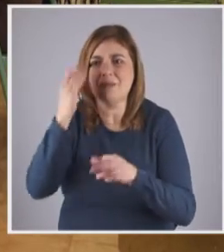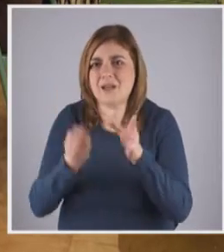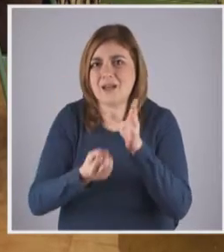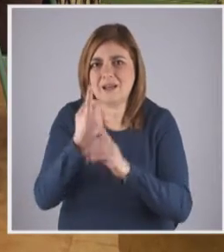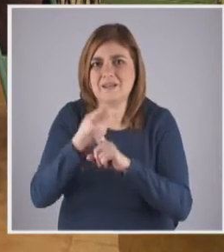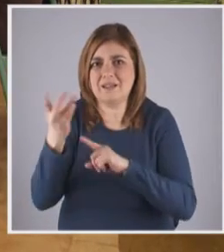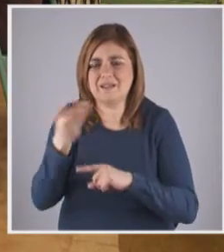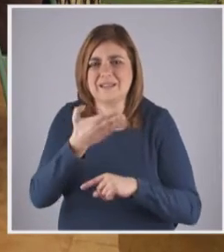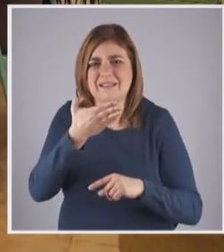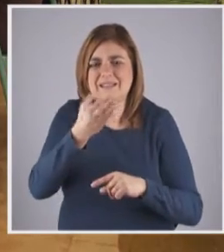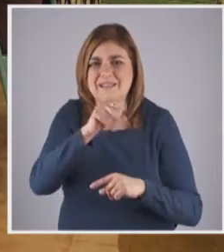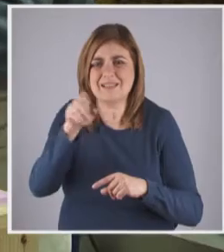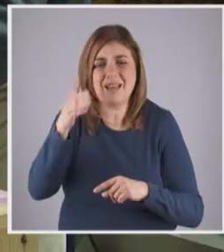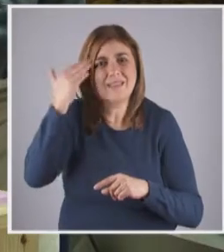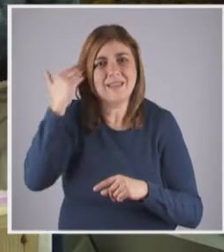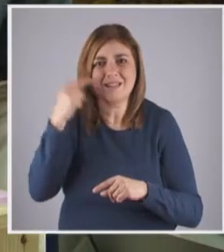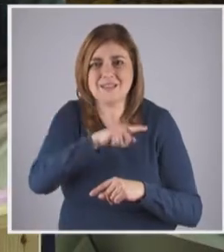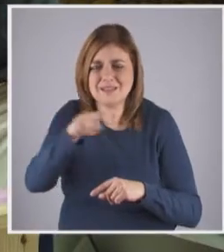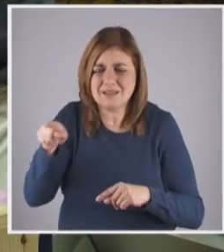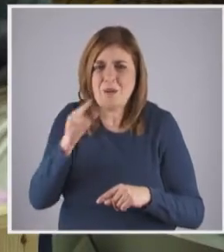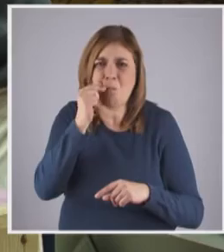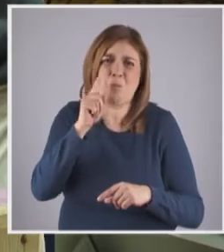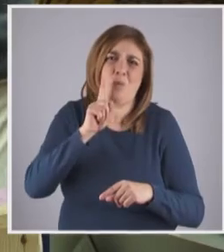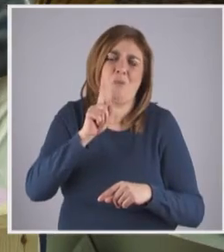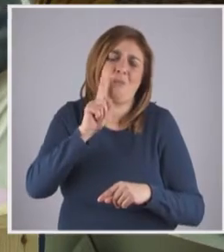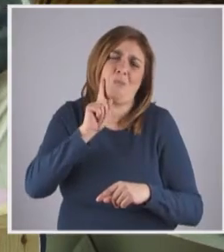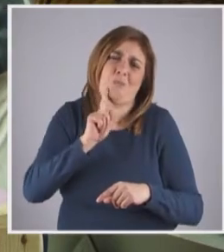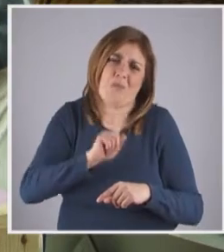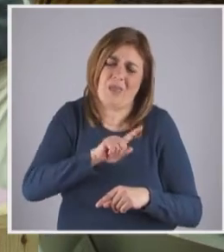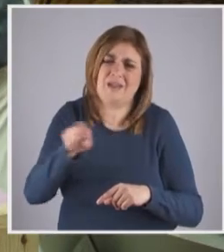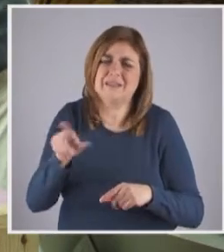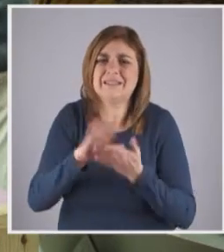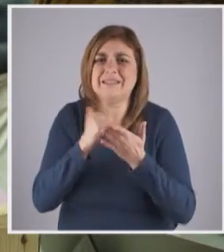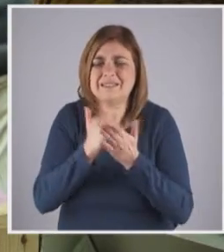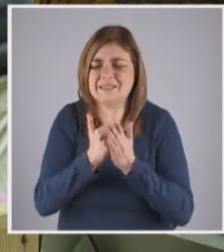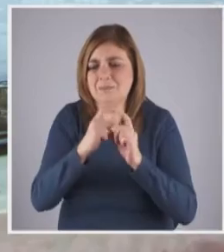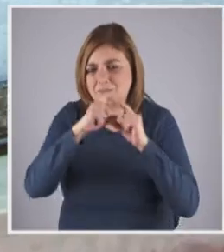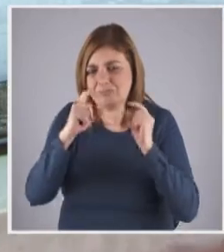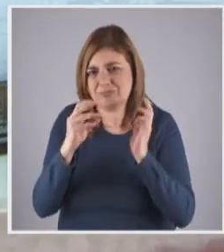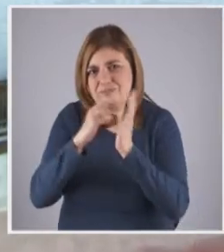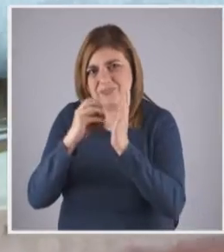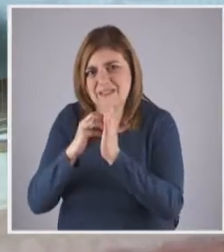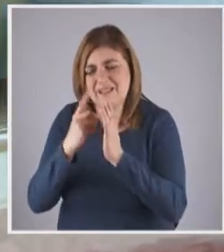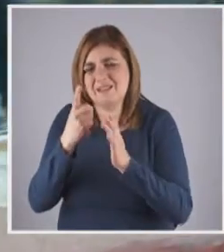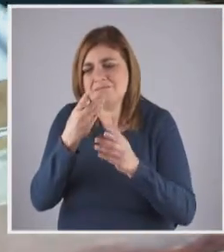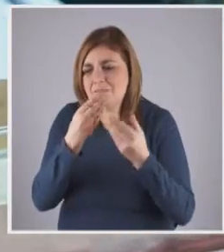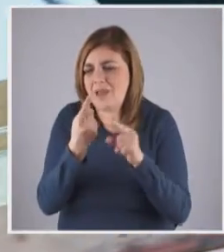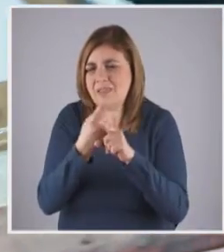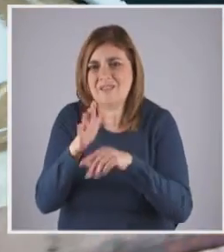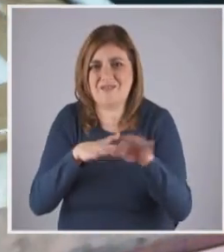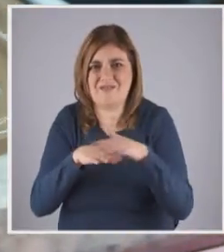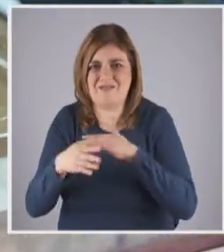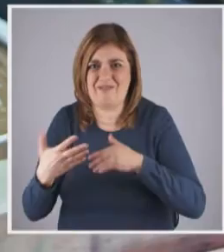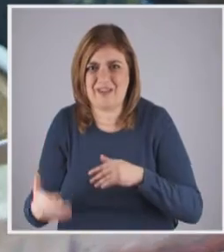quase 70 artesãos séniores, de ambos os sexos, e que são sempre identificados nas etiquetas de cada uma das peças que fazem.